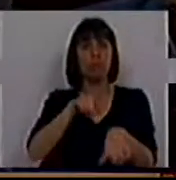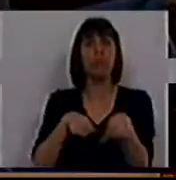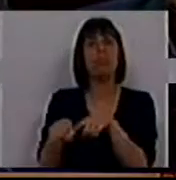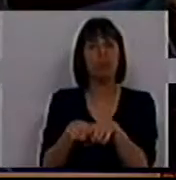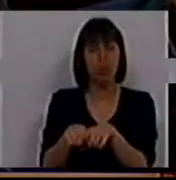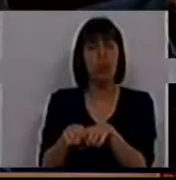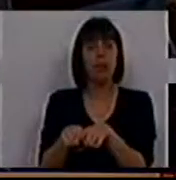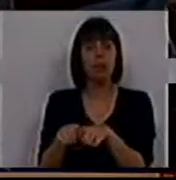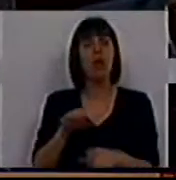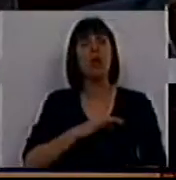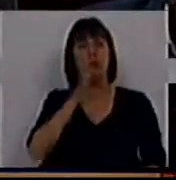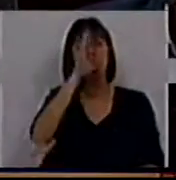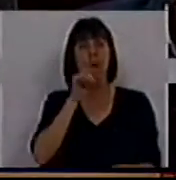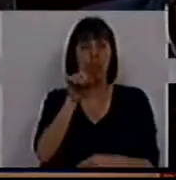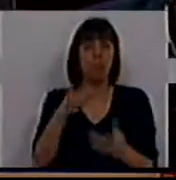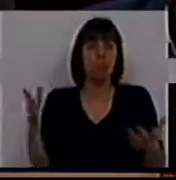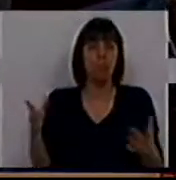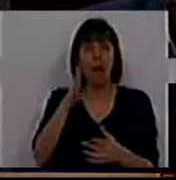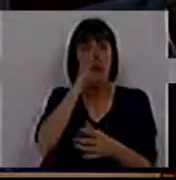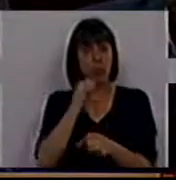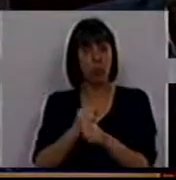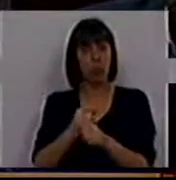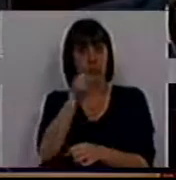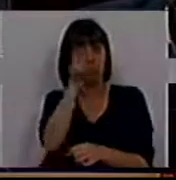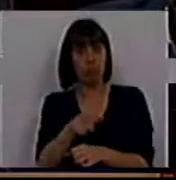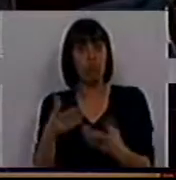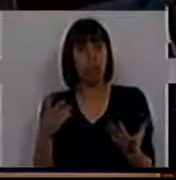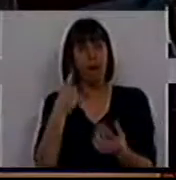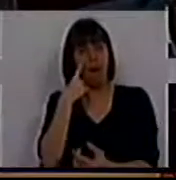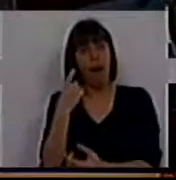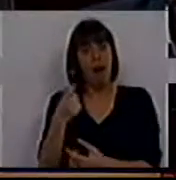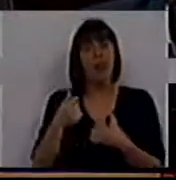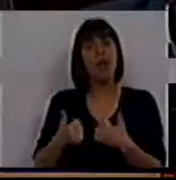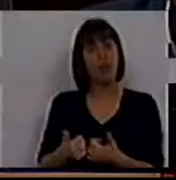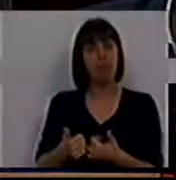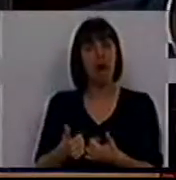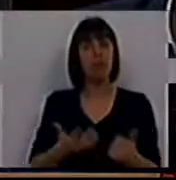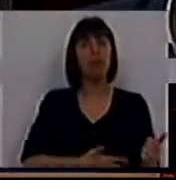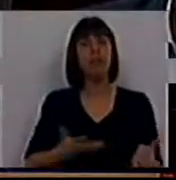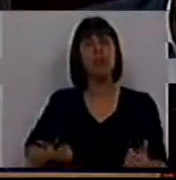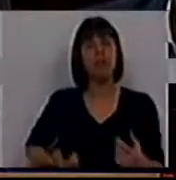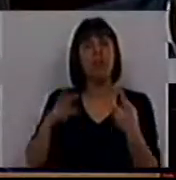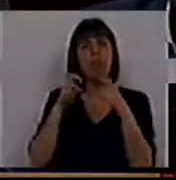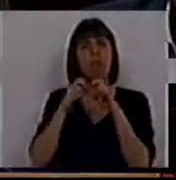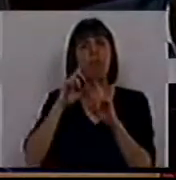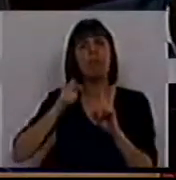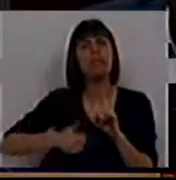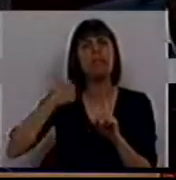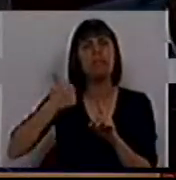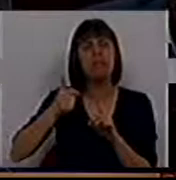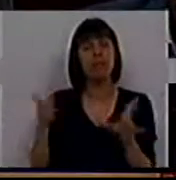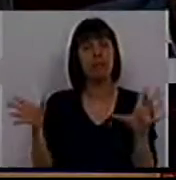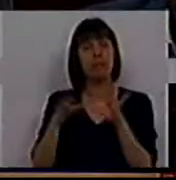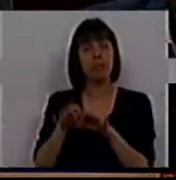política. O Sr. Ministro, que até é Ministro do Trabalho, vem reconhecer e bem que o desemprego é o problema principal